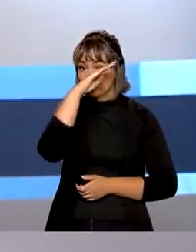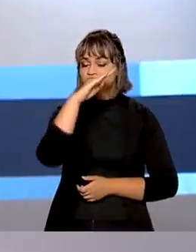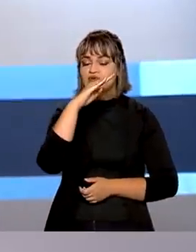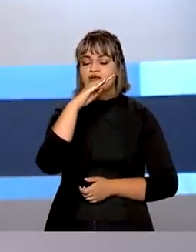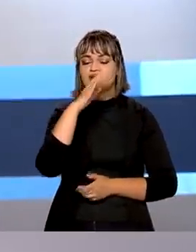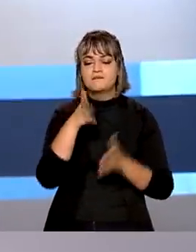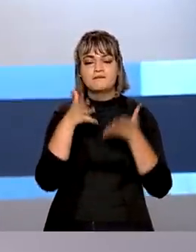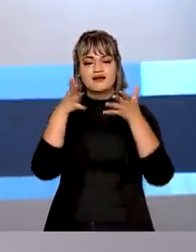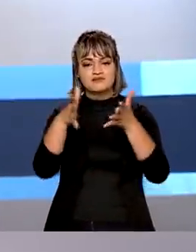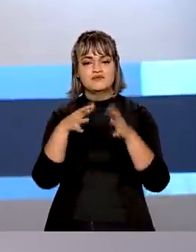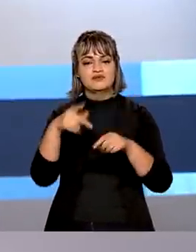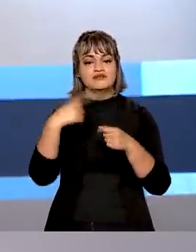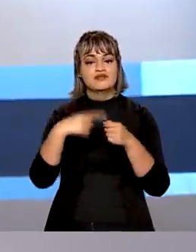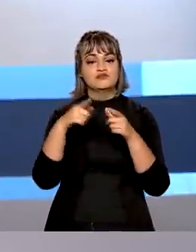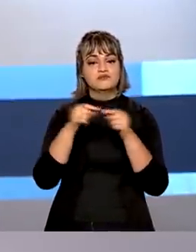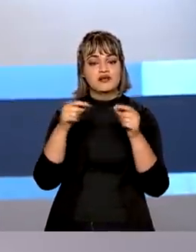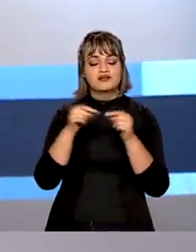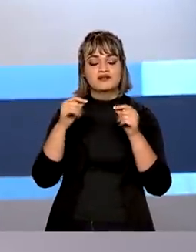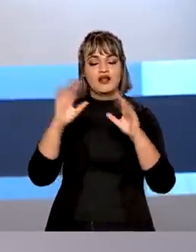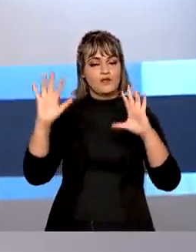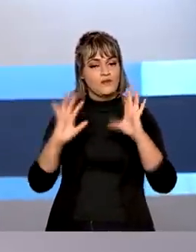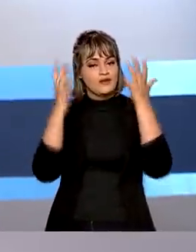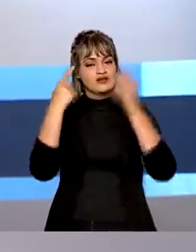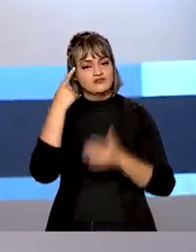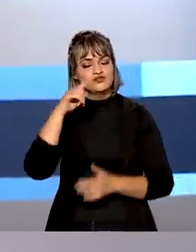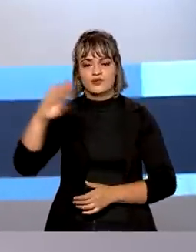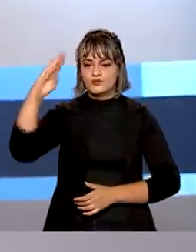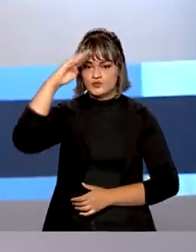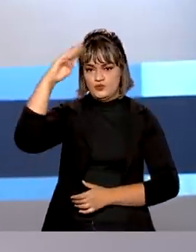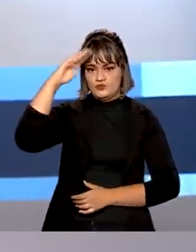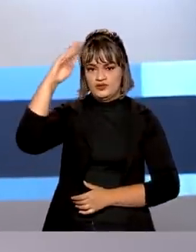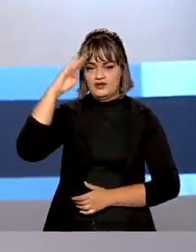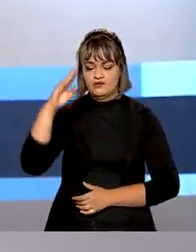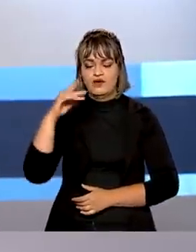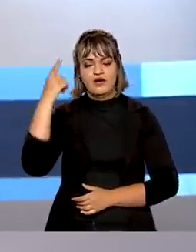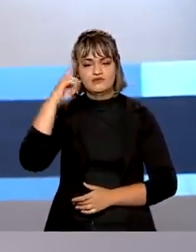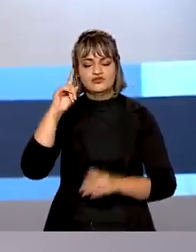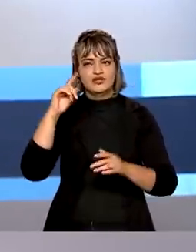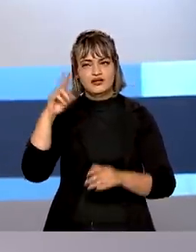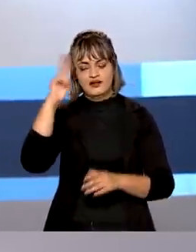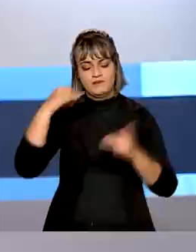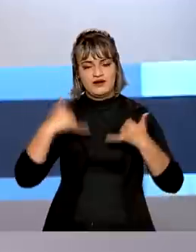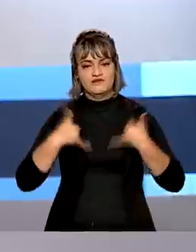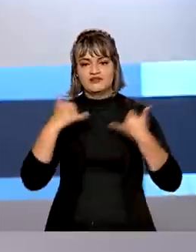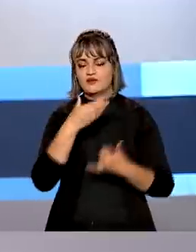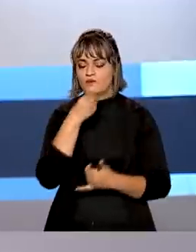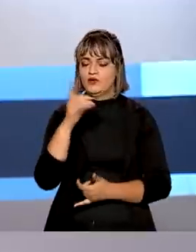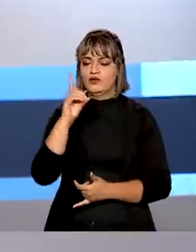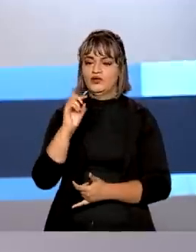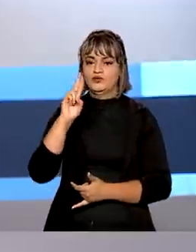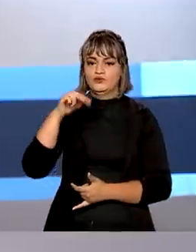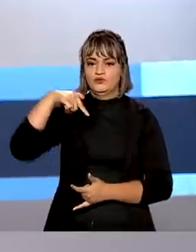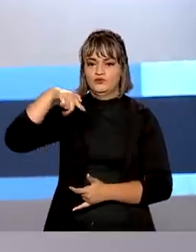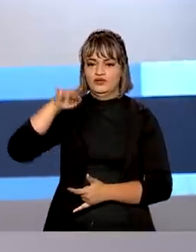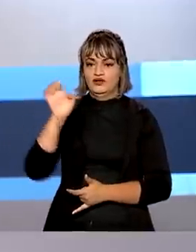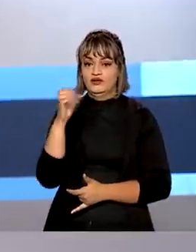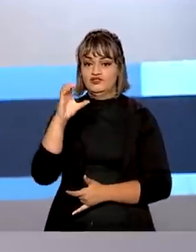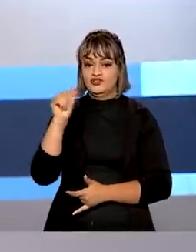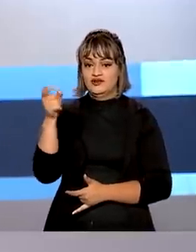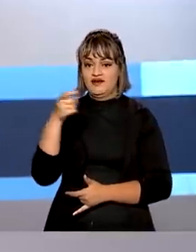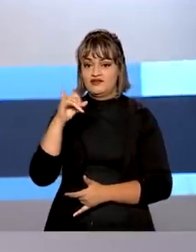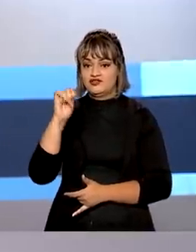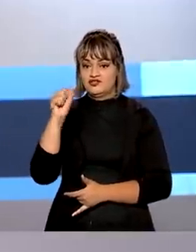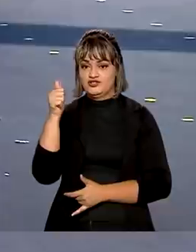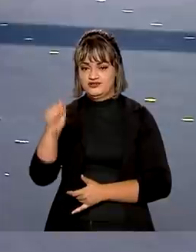Bolsonaro participou em Brasília das comemorações pelo Dia do Soldado. A data também marca o aniversário de Duque de Caxias, patrono do